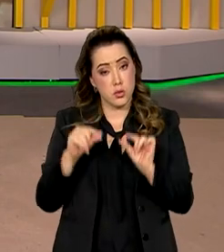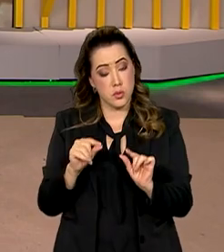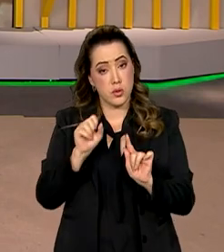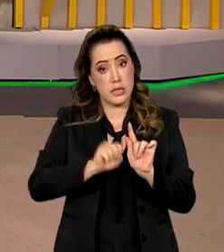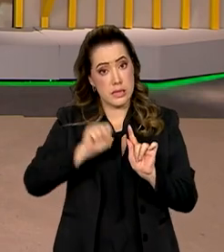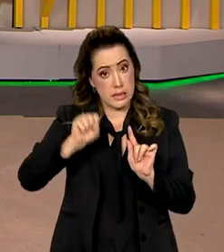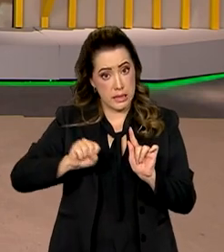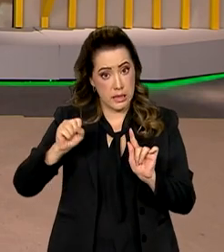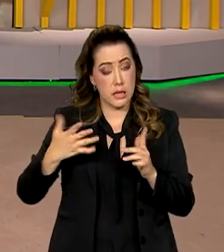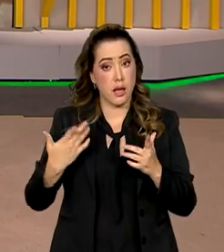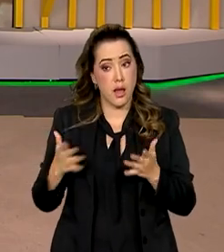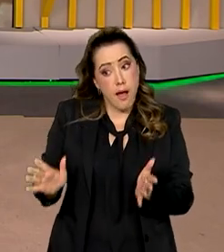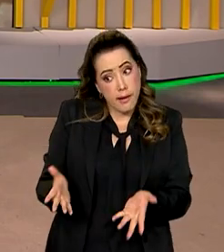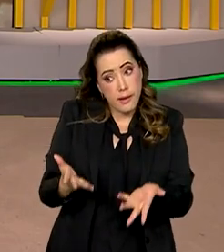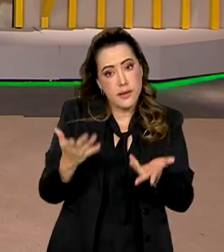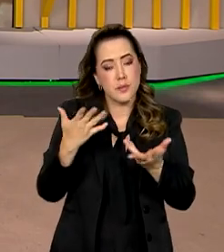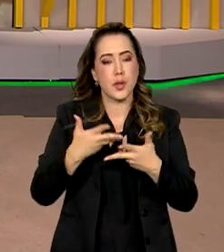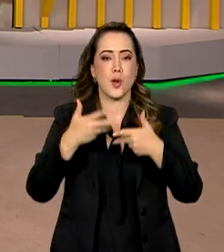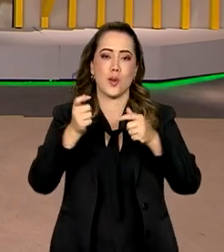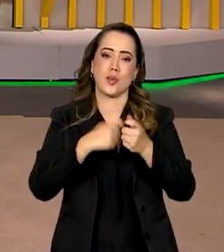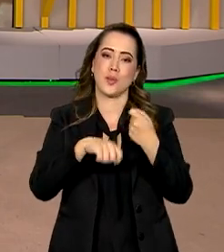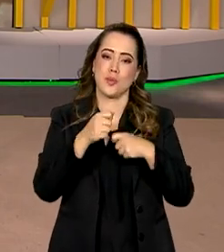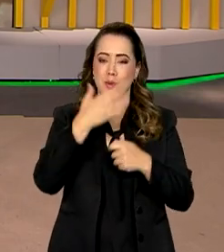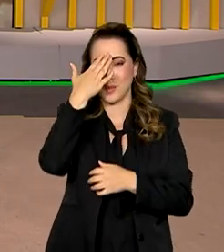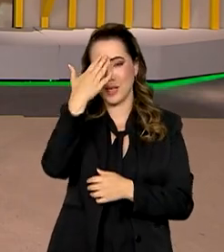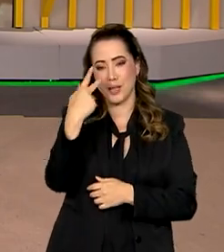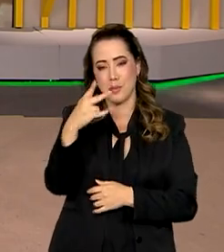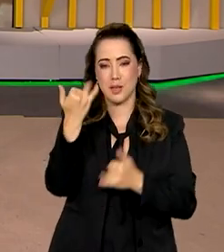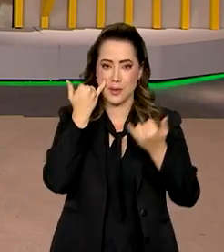taxa de juros aquece realmente a economia. Muito obrigado pelas informações. Obrigado.